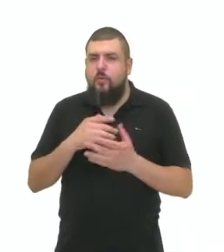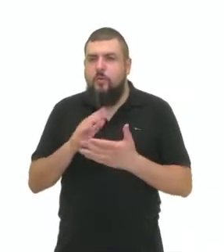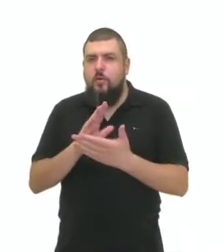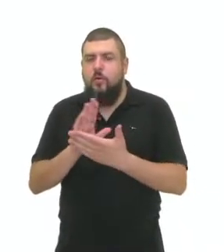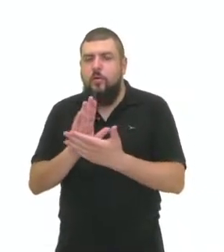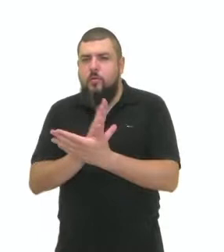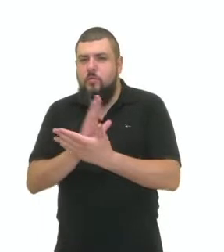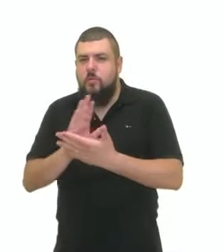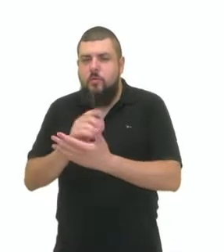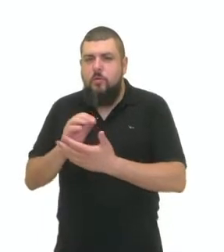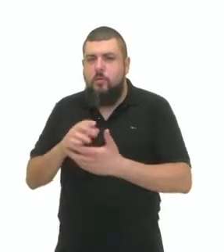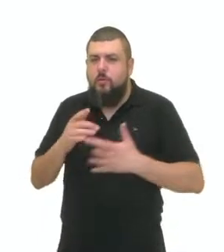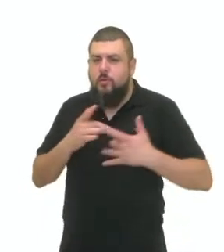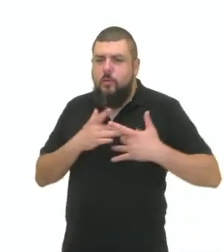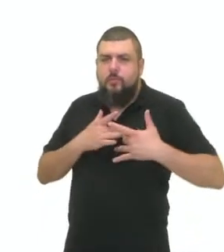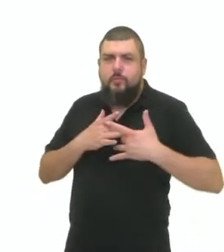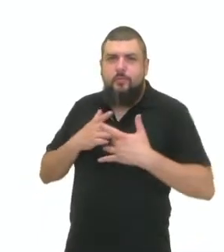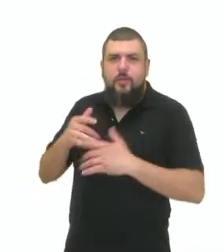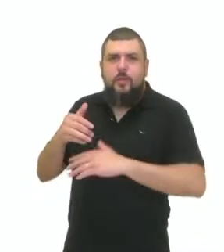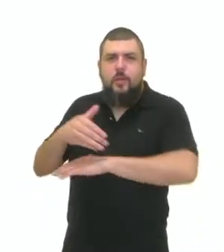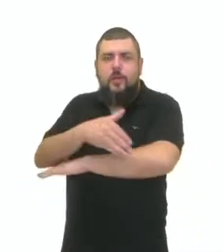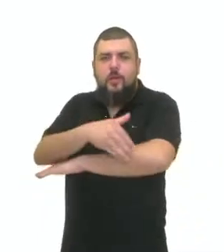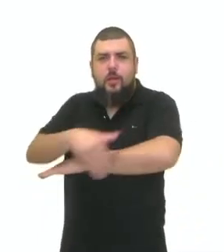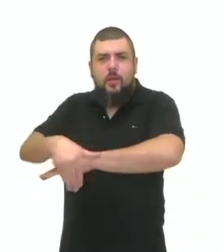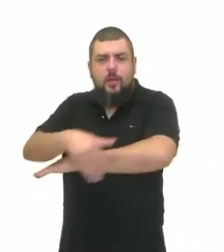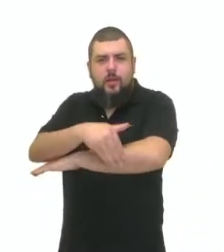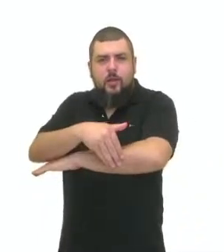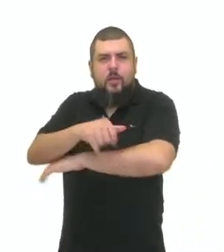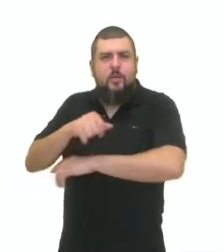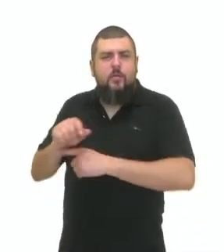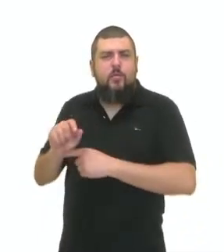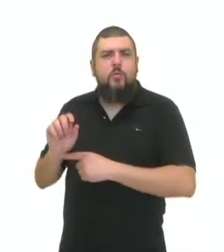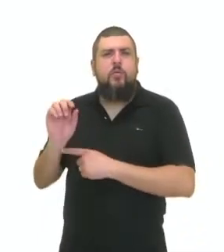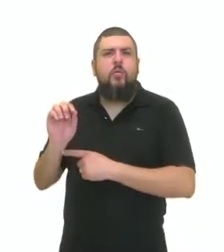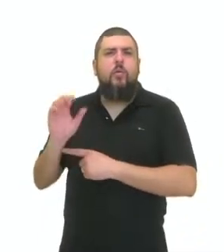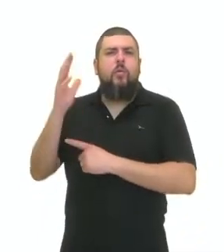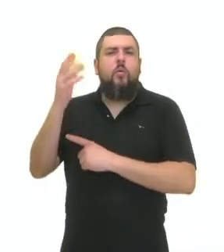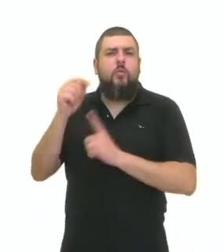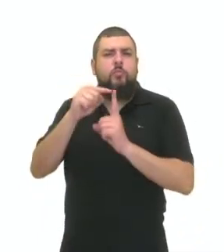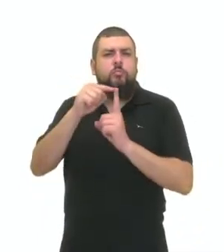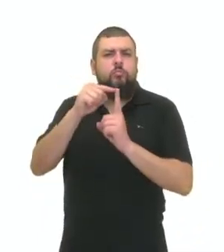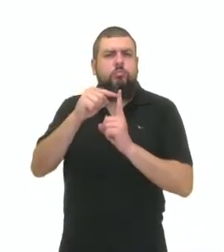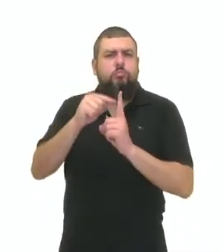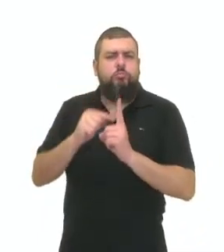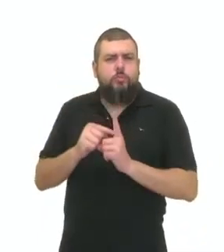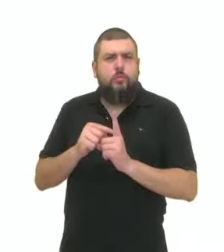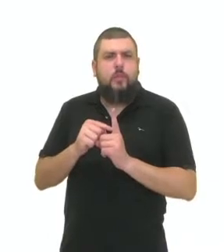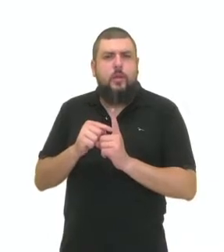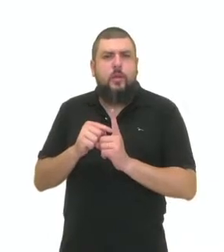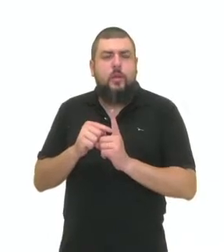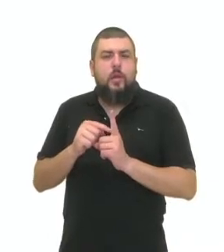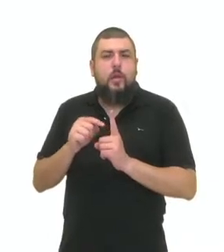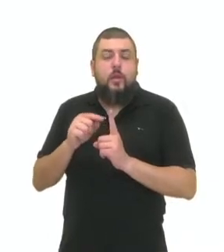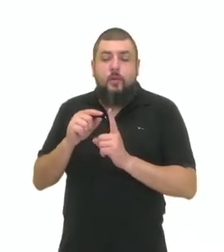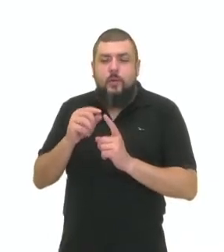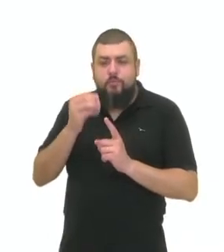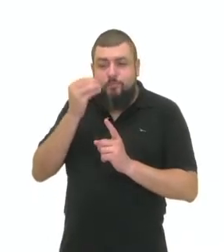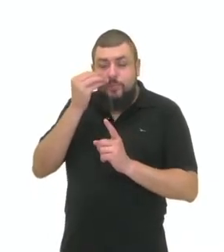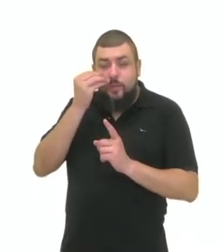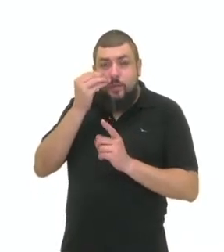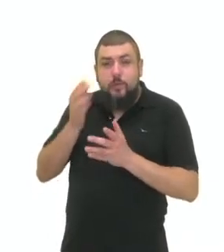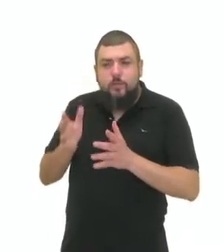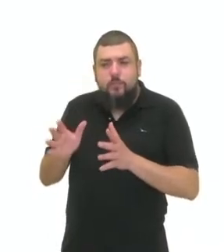situação de rua estão se mobilizando desde que a queda acentuada nos termômetros ocorreu. Então o exemplo aqui do texto,